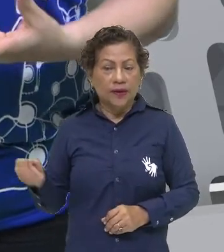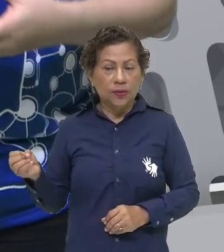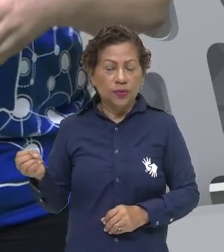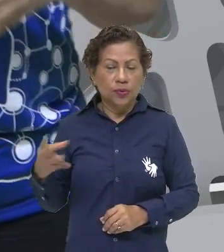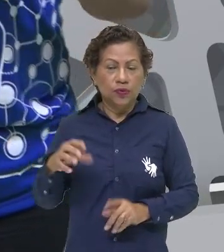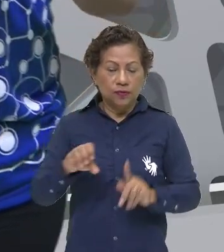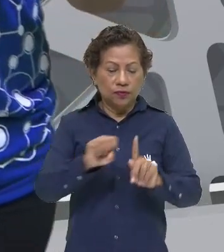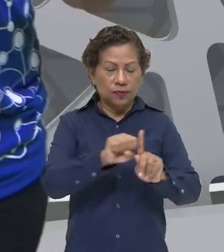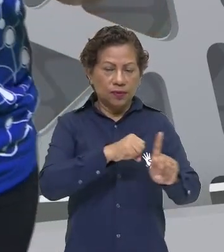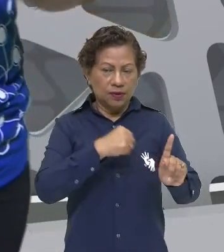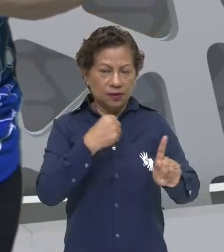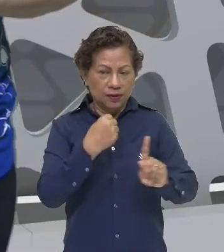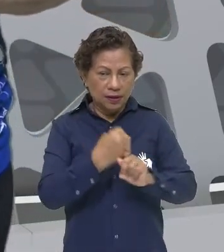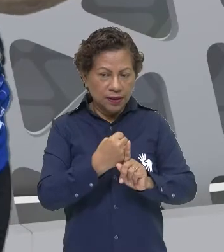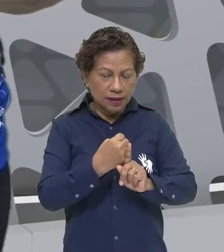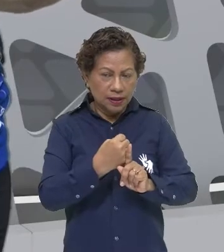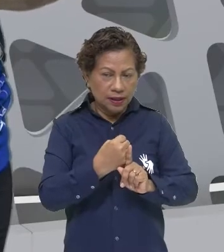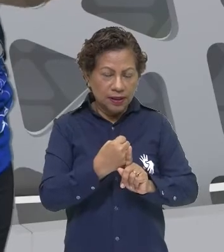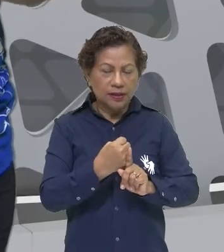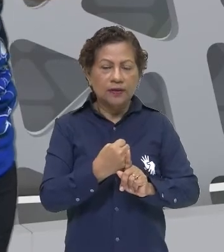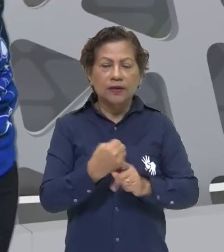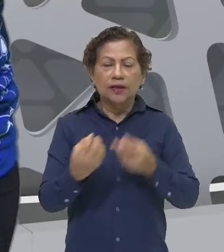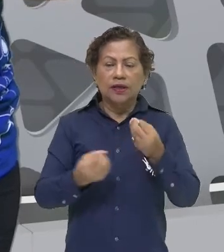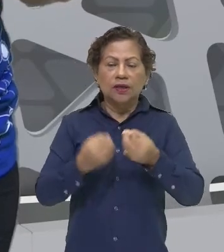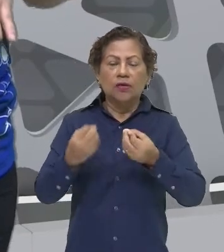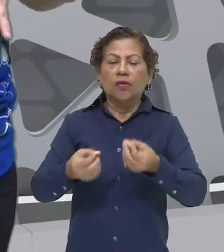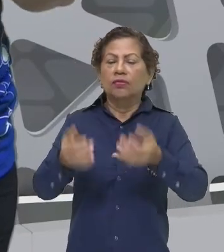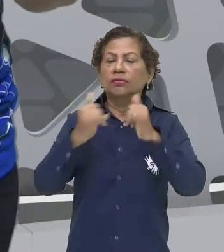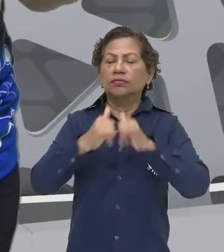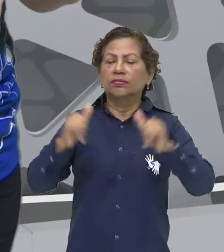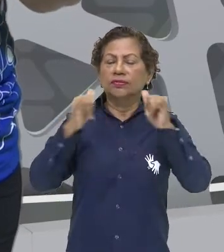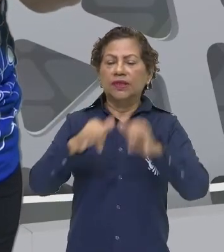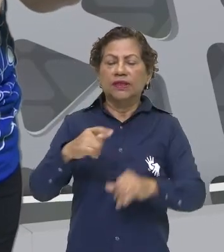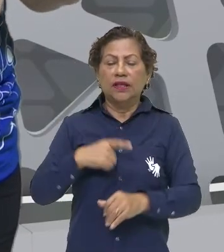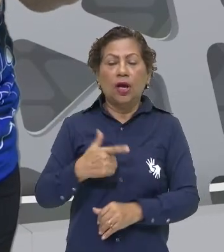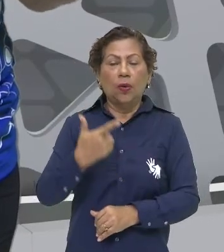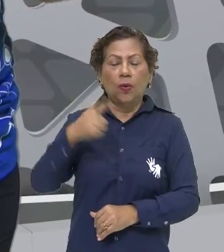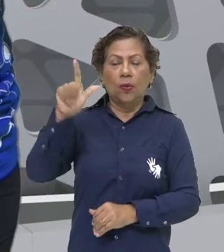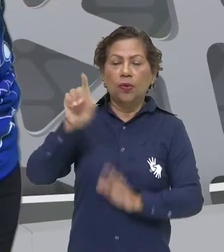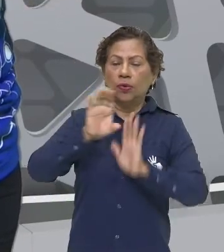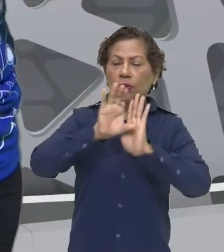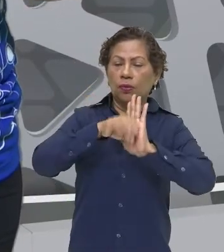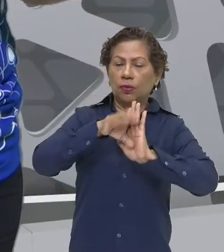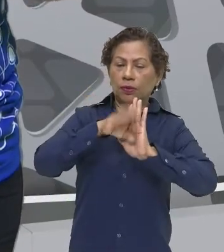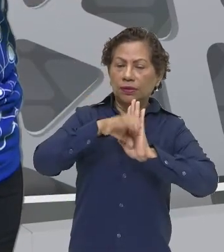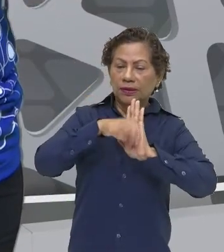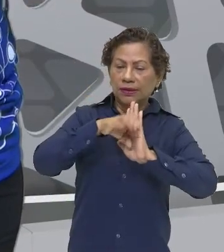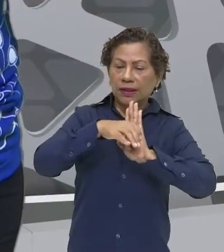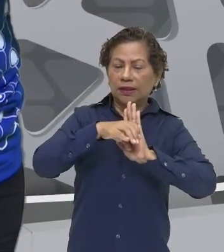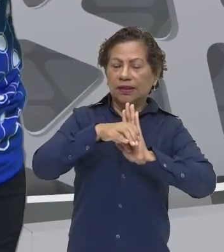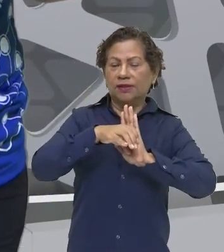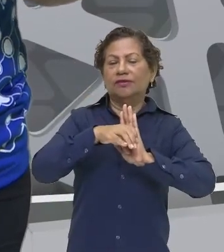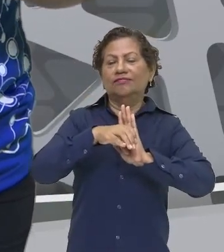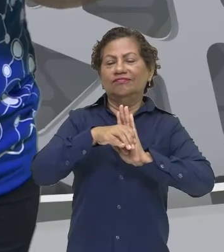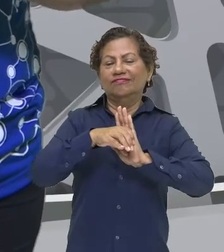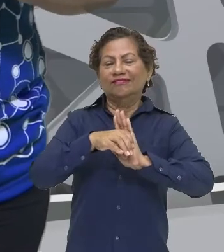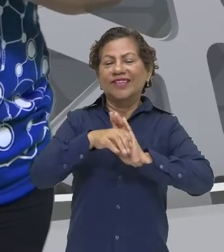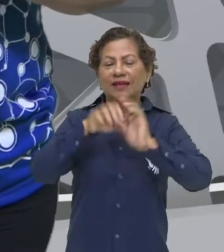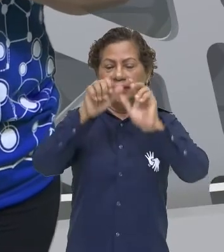e para a forma de se expressar, vem um outro conceito de arte que está muito presente, é muito